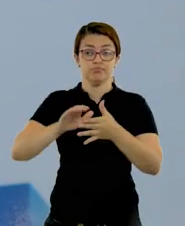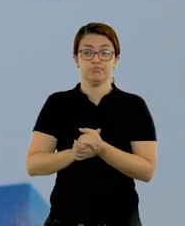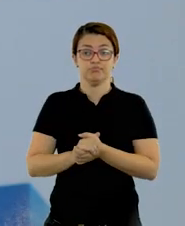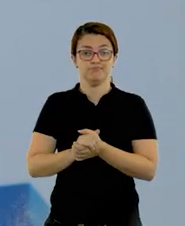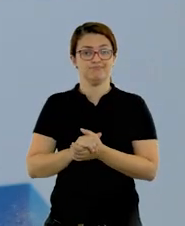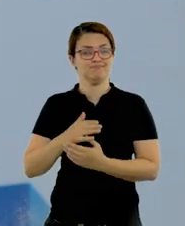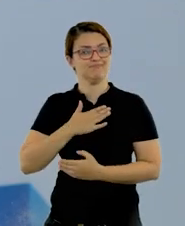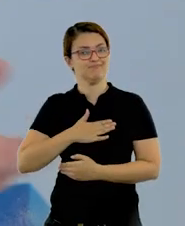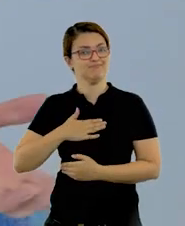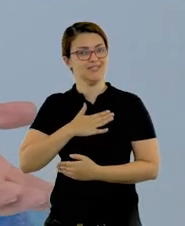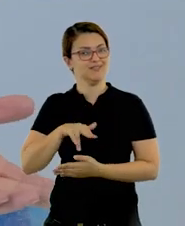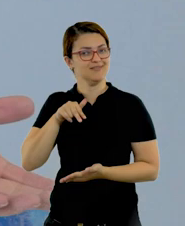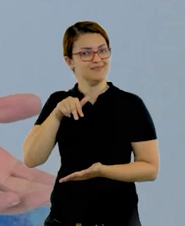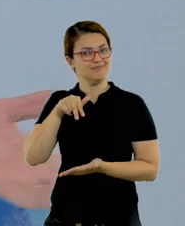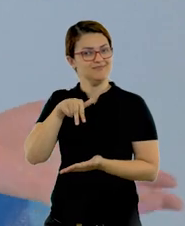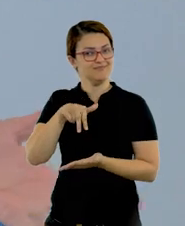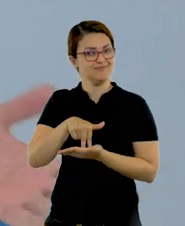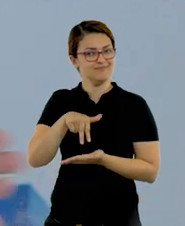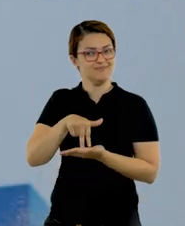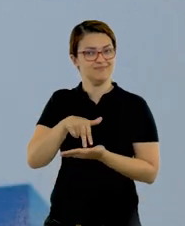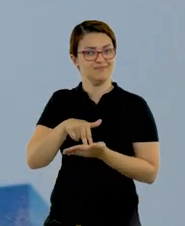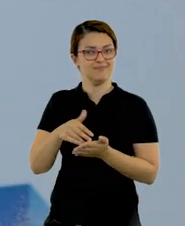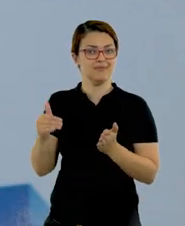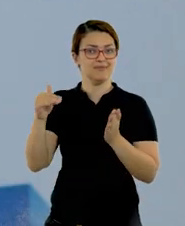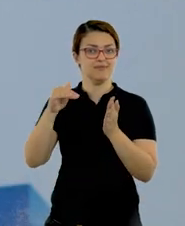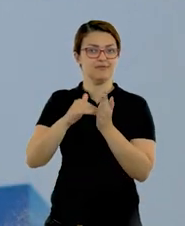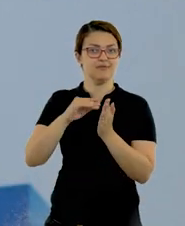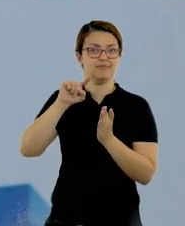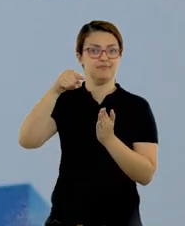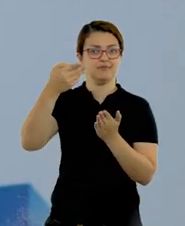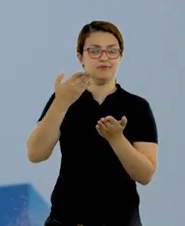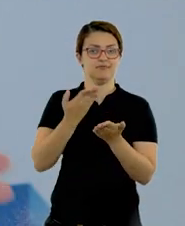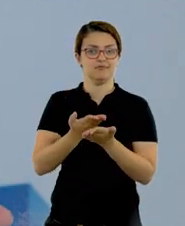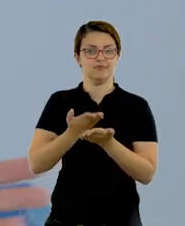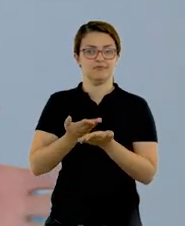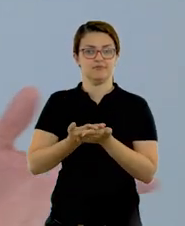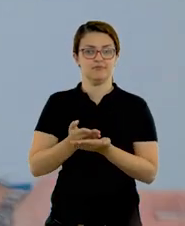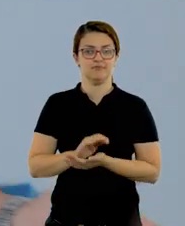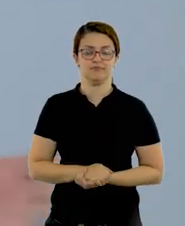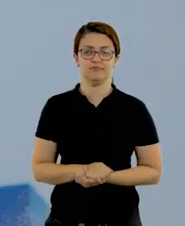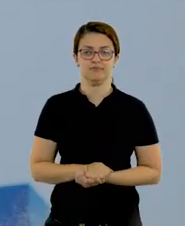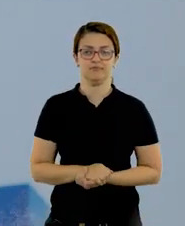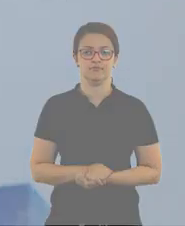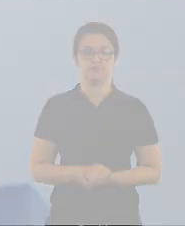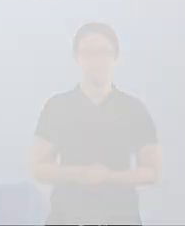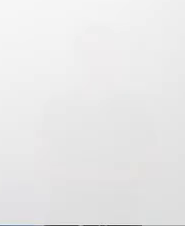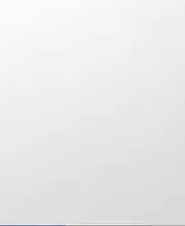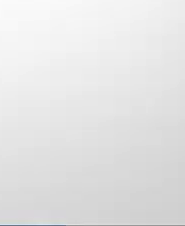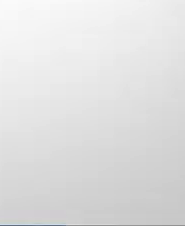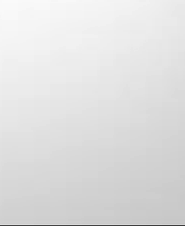link. E foi um prazer estar aqui com vocês. Até a próxima atividade.